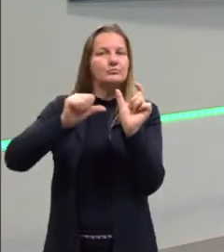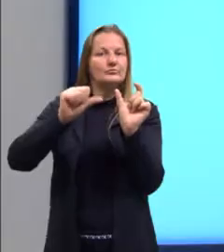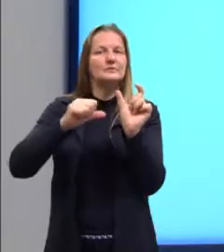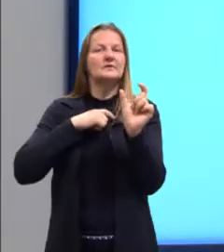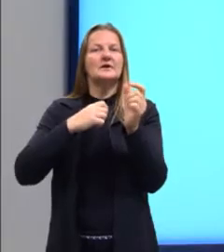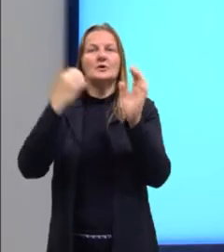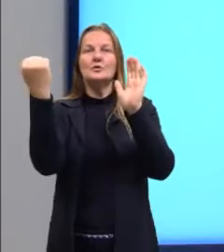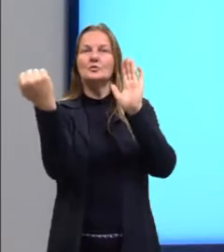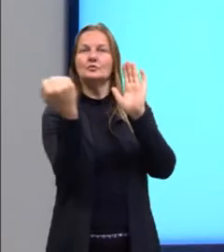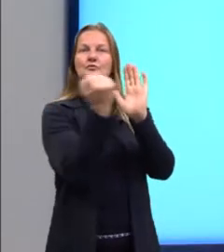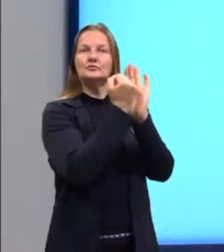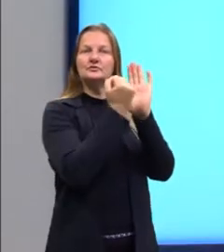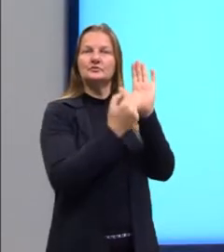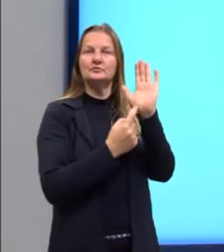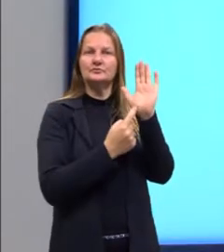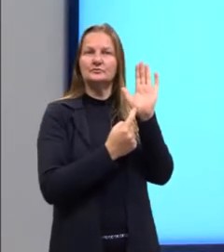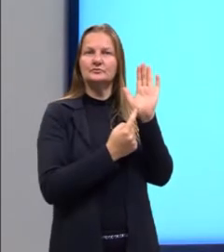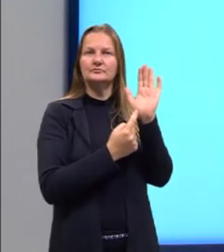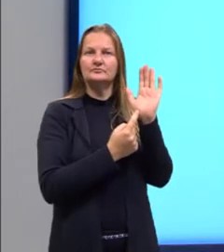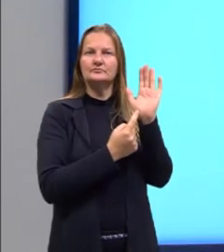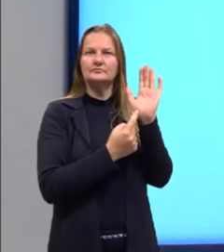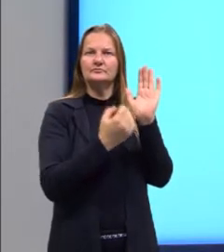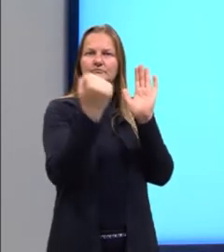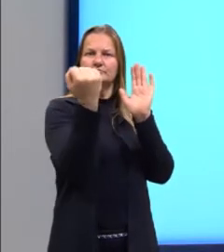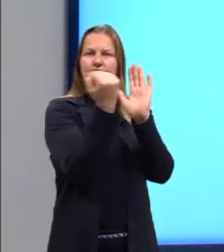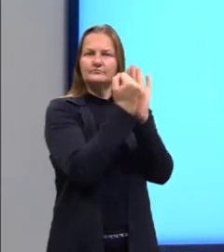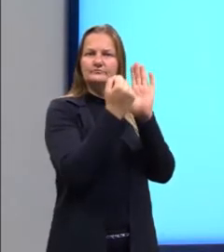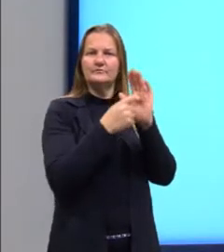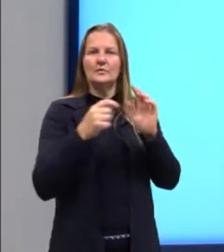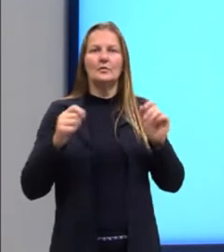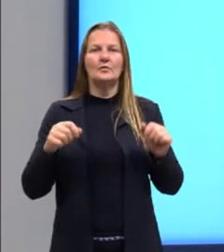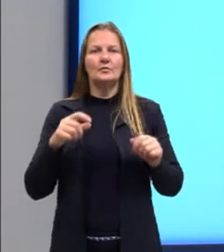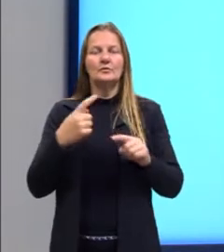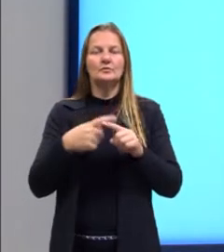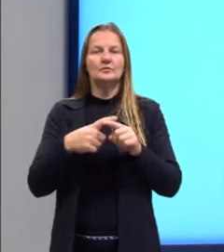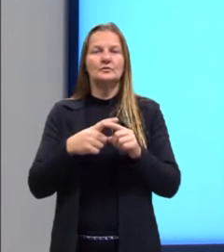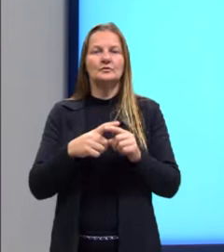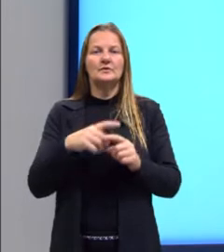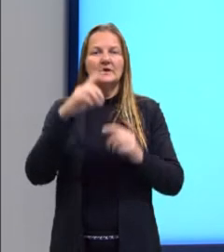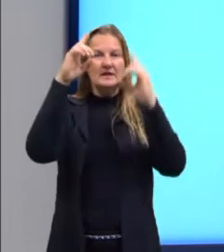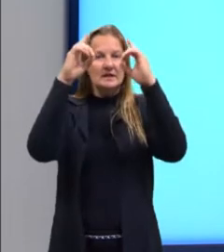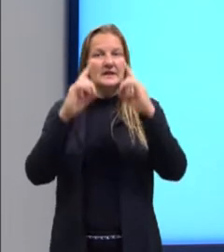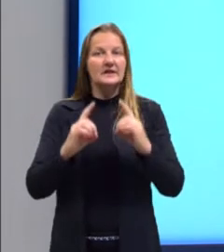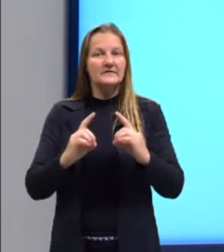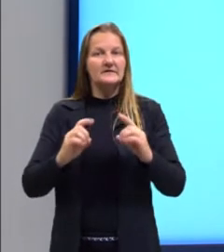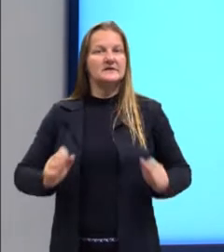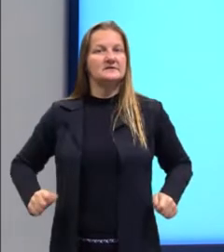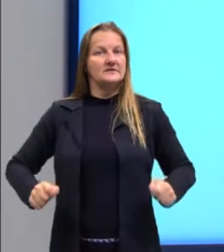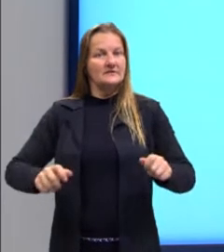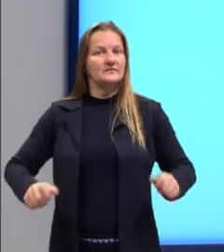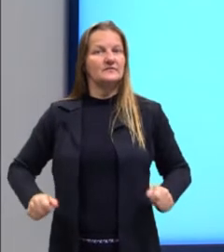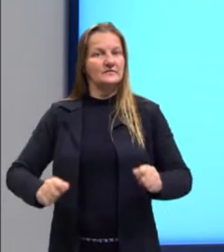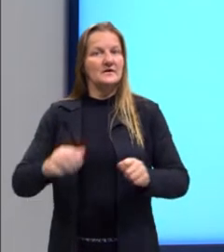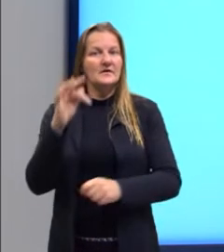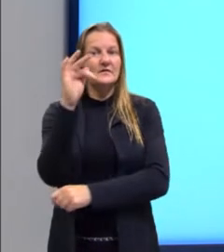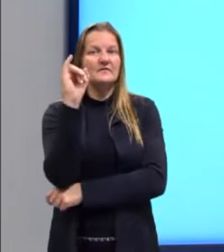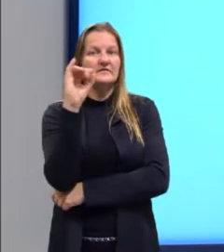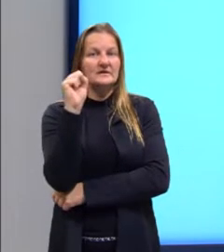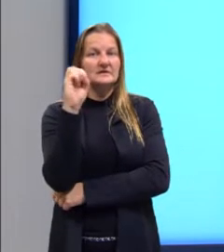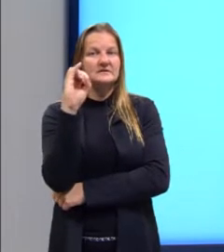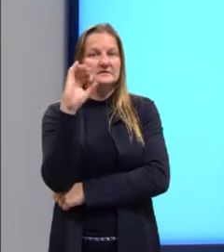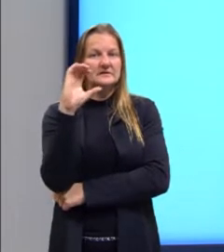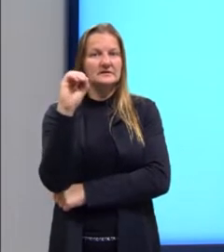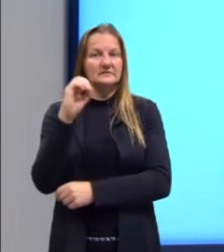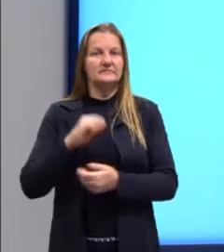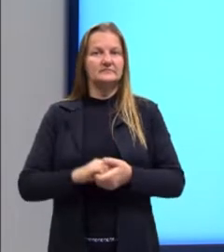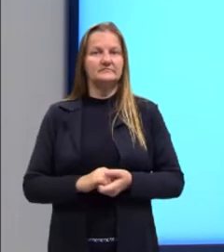símbolo aqui ao lado, o símbolo das pessoas que têm uma dificuldade,